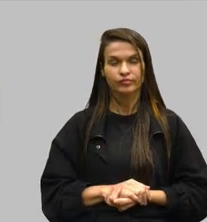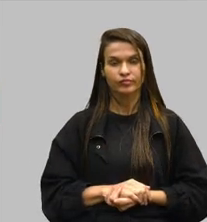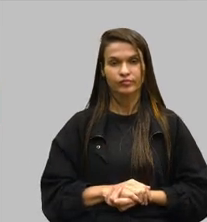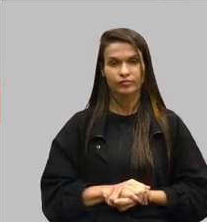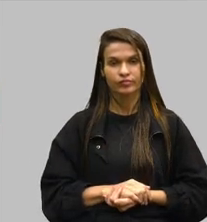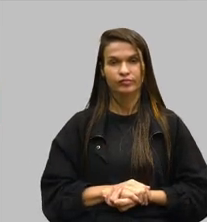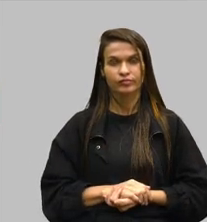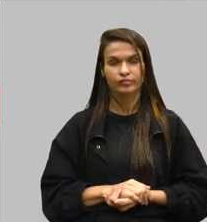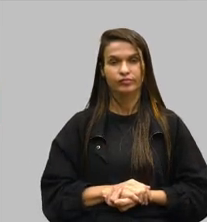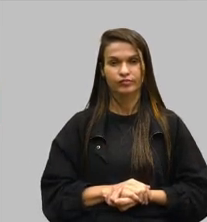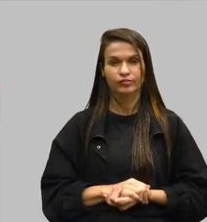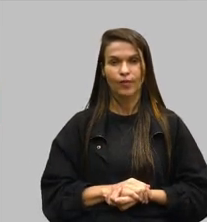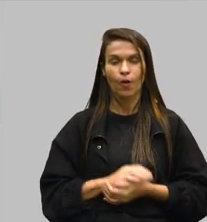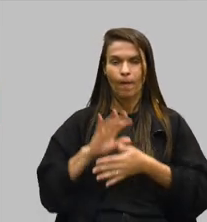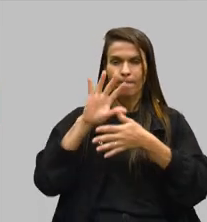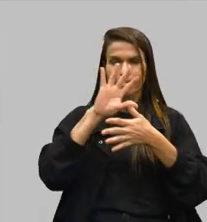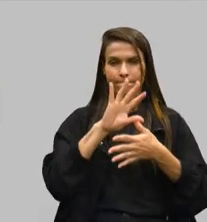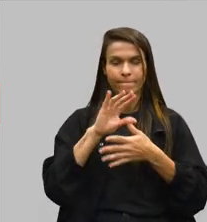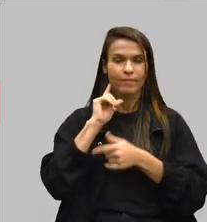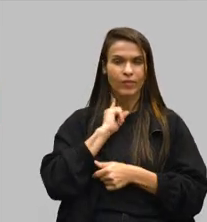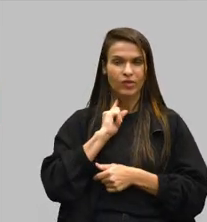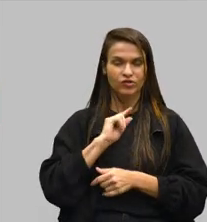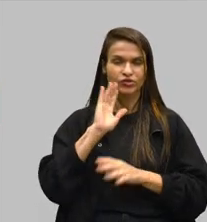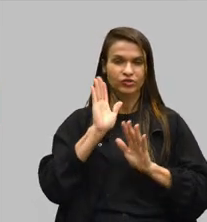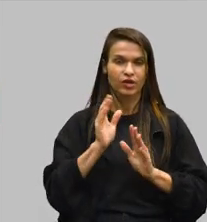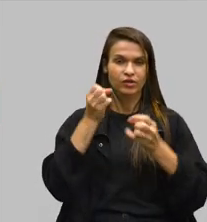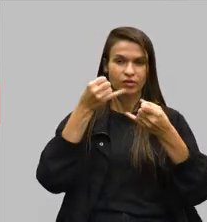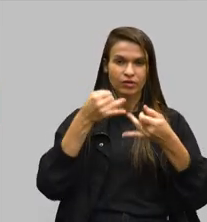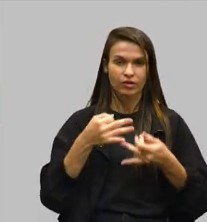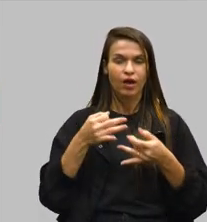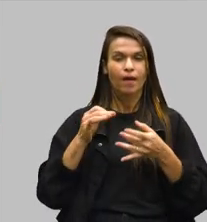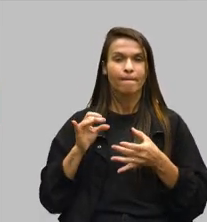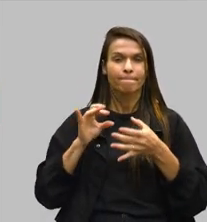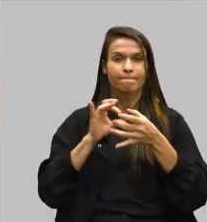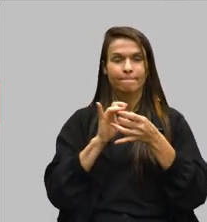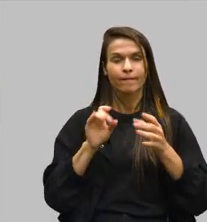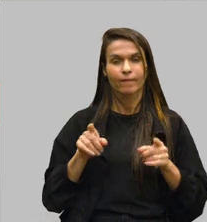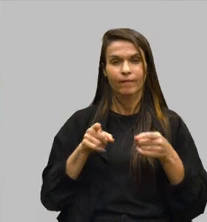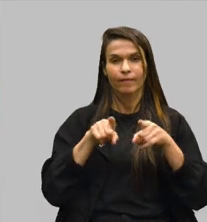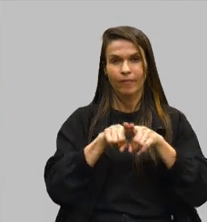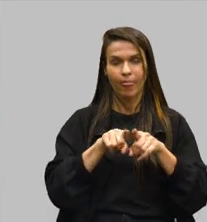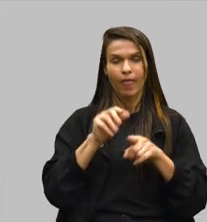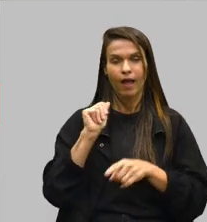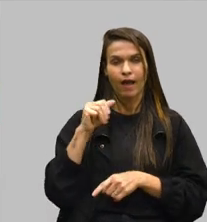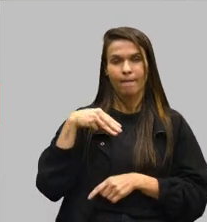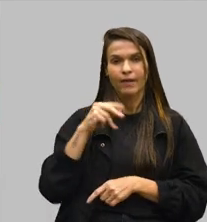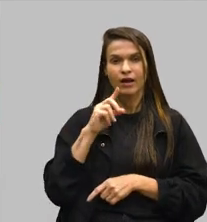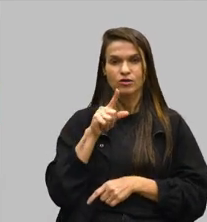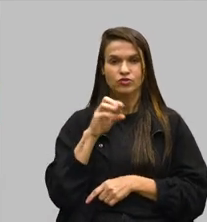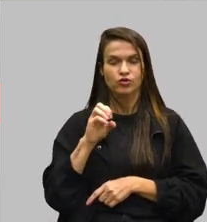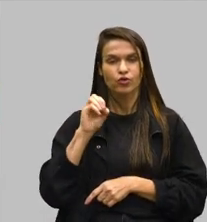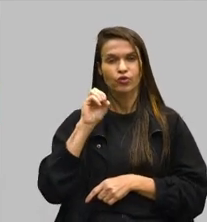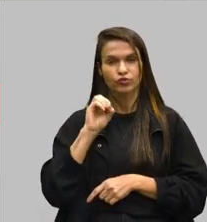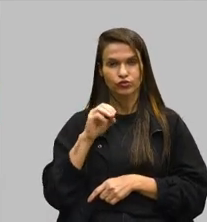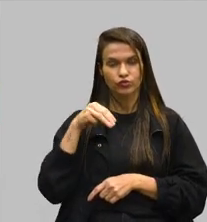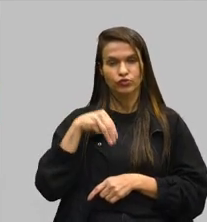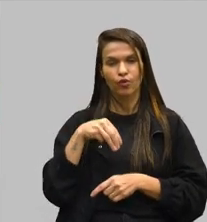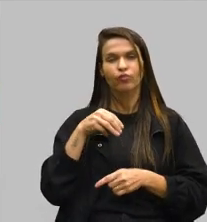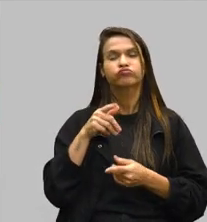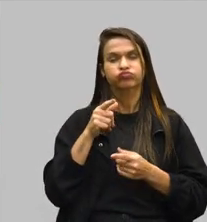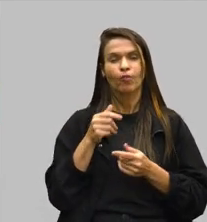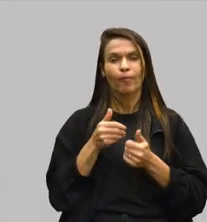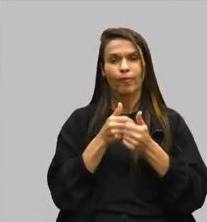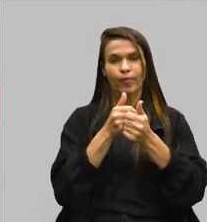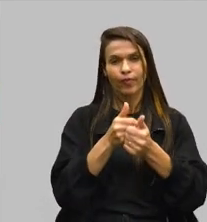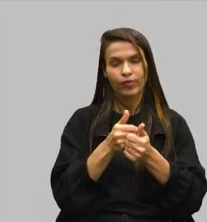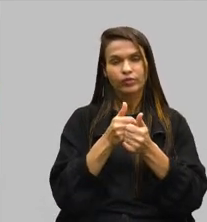O Mapeia Minas também, como eu já citei, em parceria com a Amazon Web, para a construção dessa ferramenta, que foi feito um painel de acompanhamento de